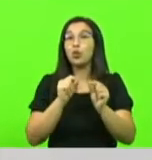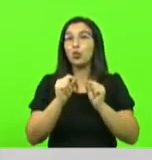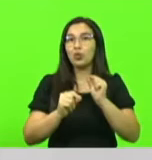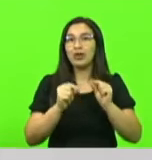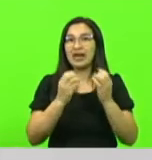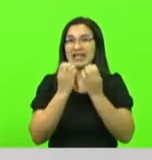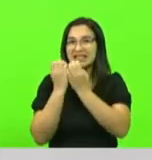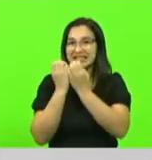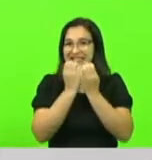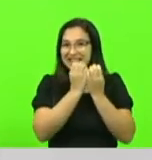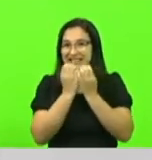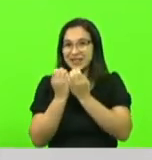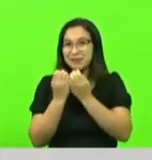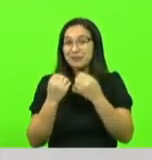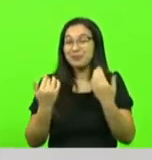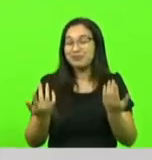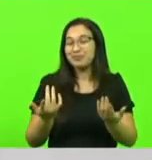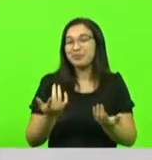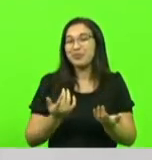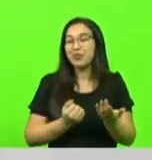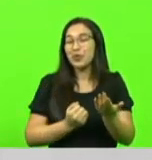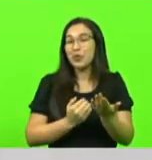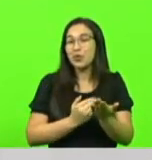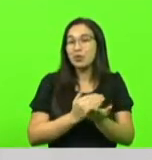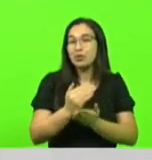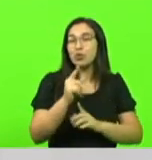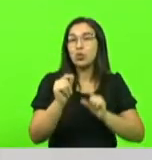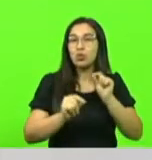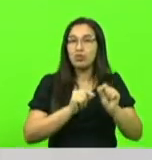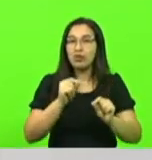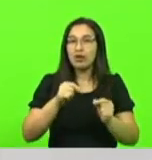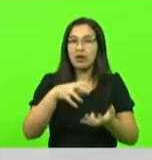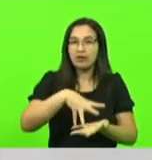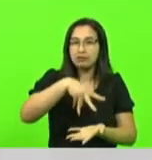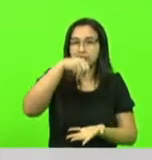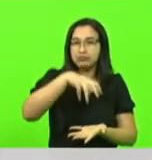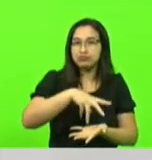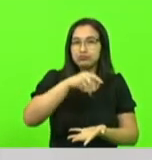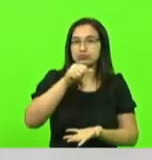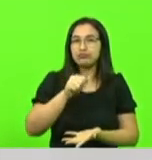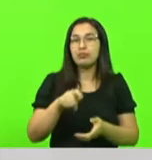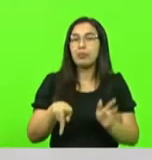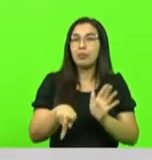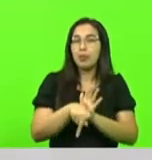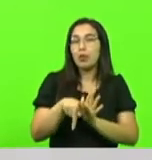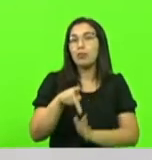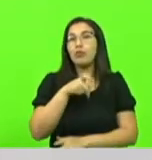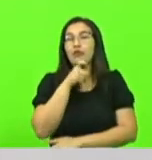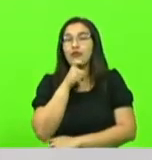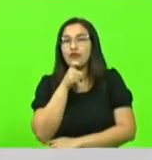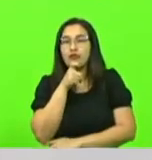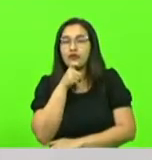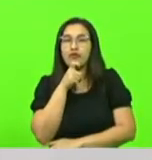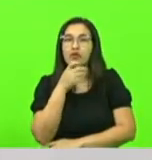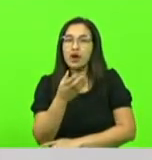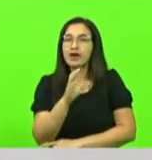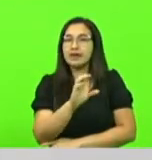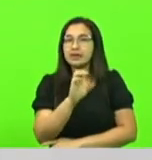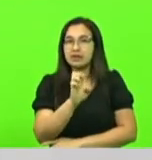decidimos lançar um programa de cereais de inverno para produzir através do inverno, através dos cereais,